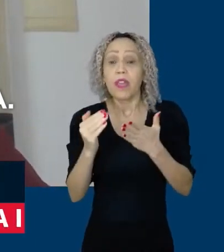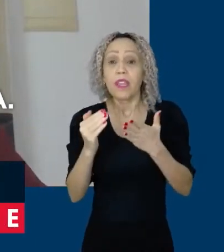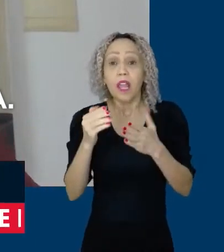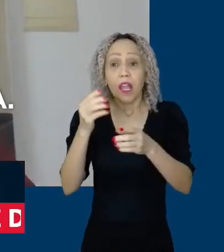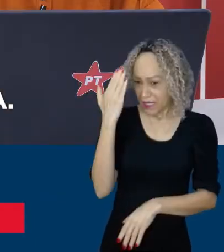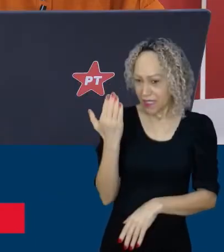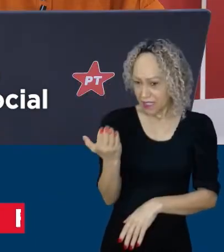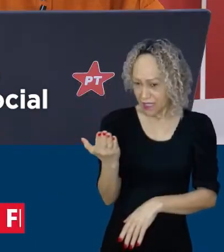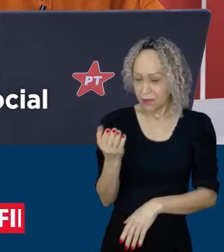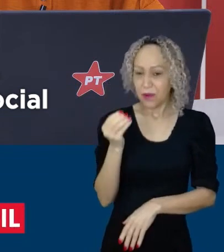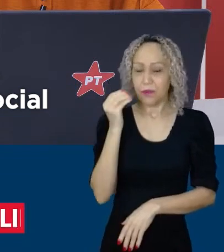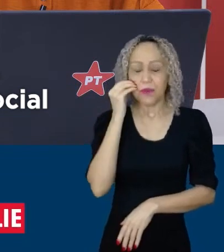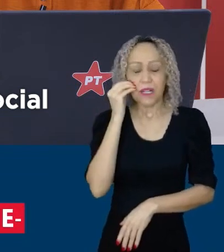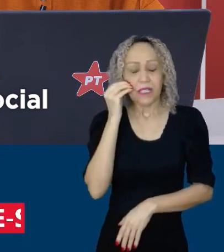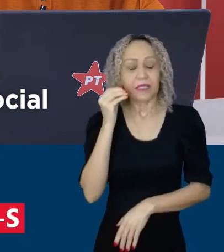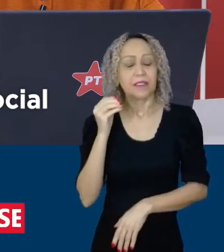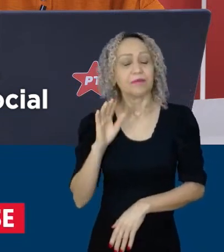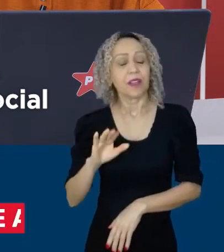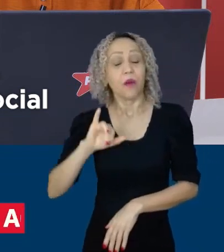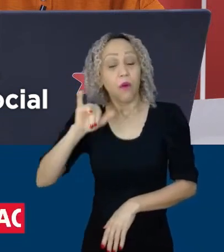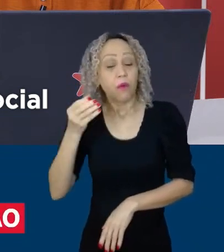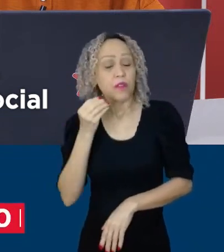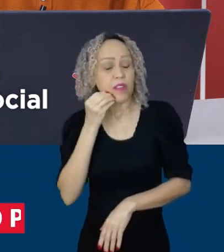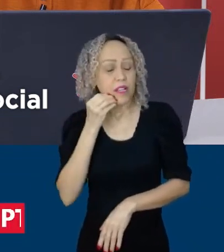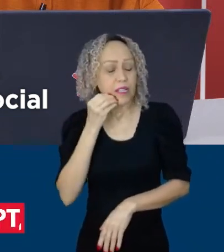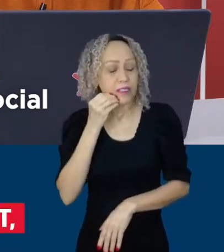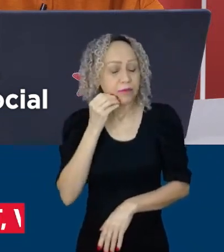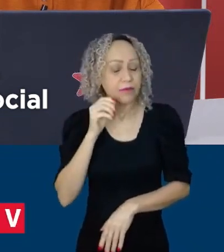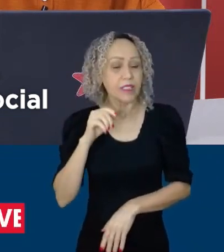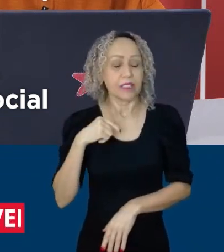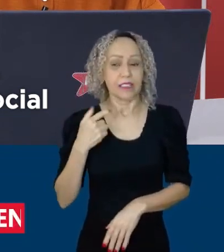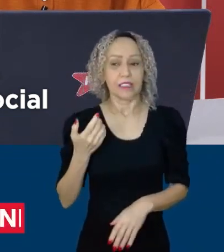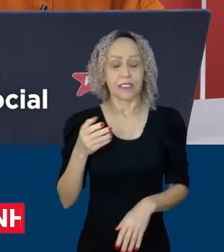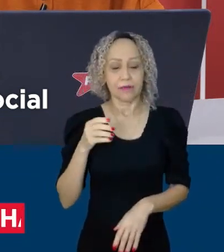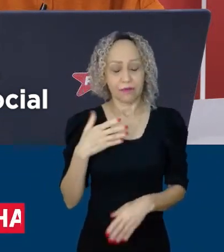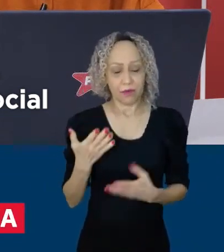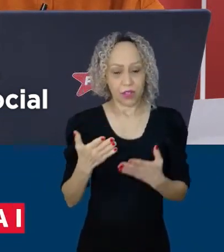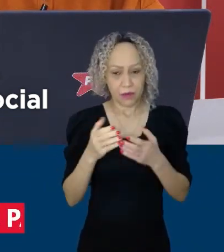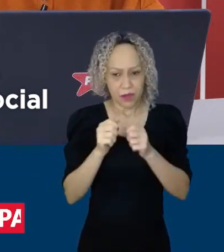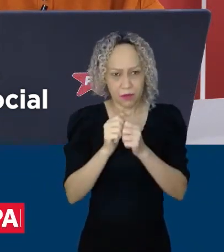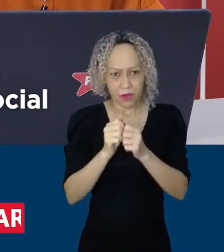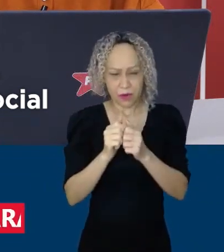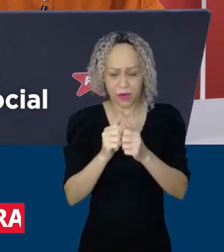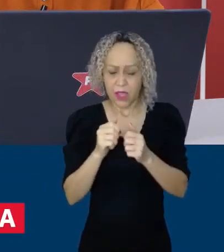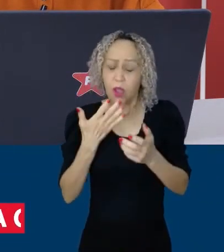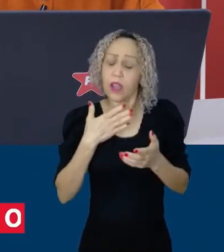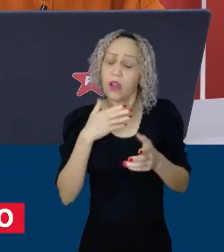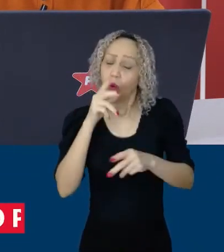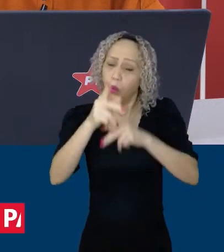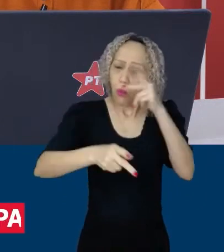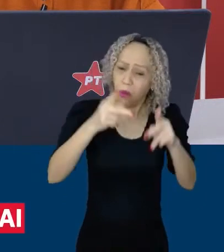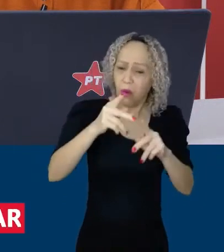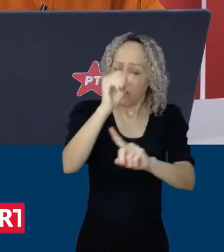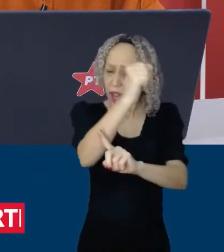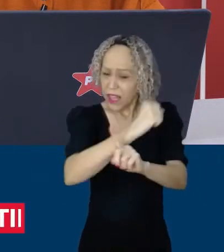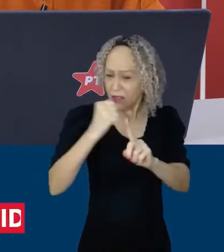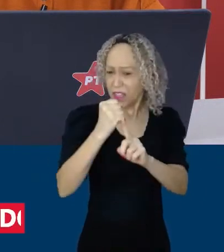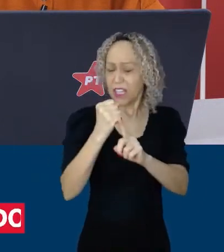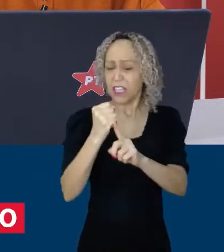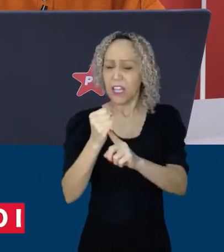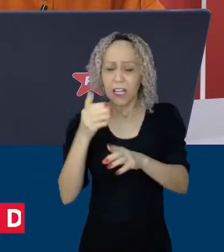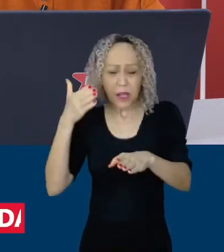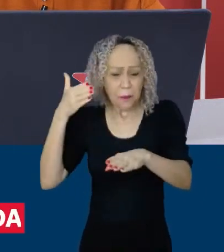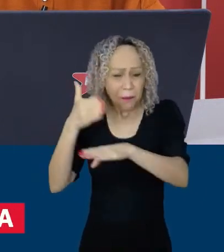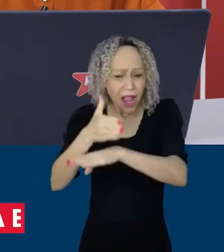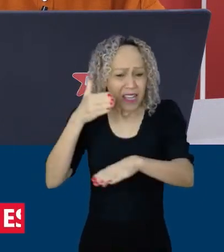PPR. Ter a intenção de promover uma ampliação do processo de participação social passa também pela comunicação